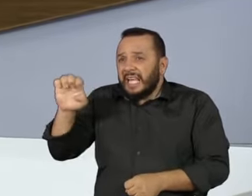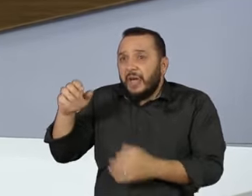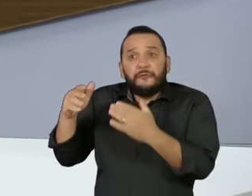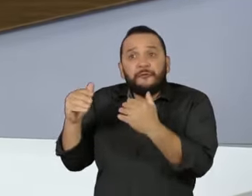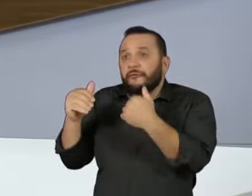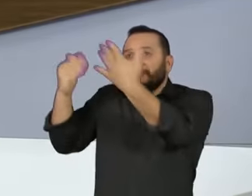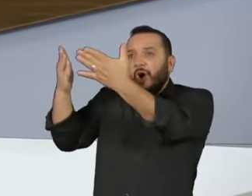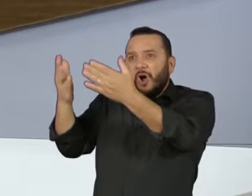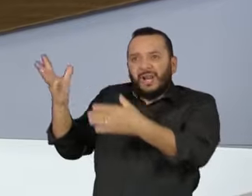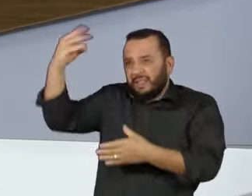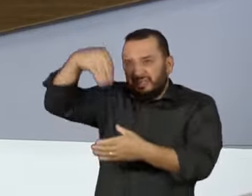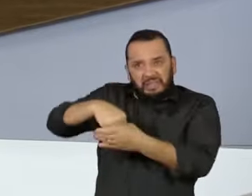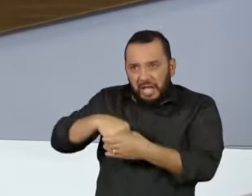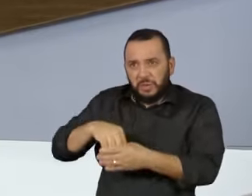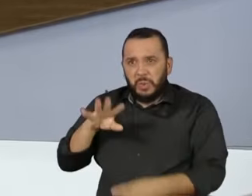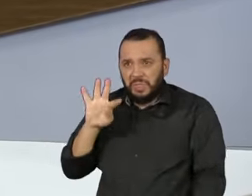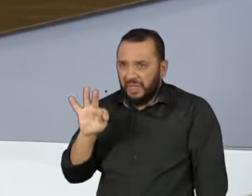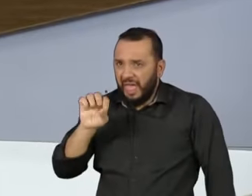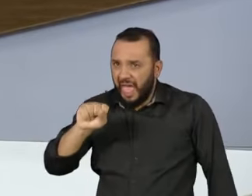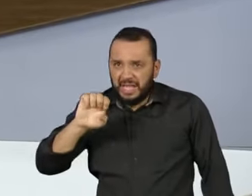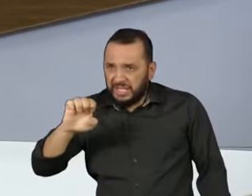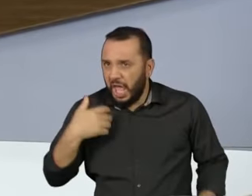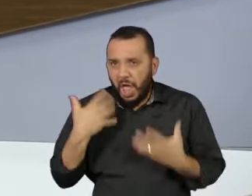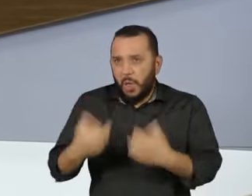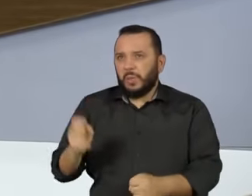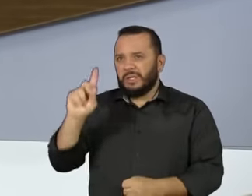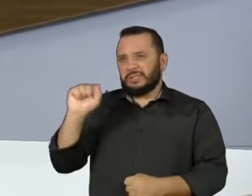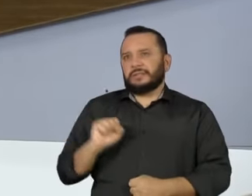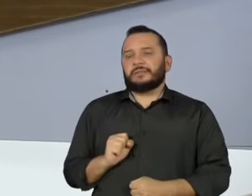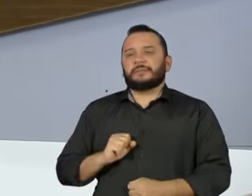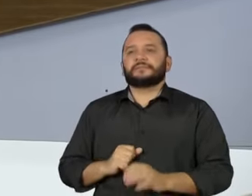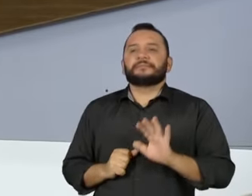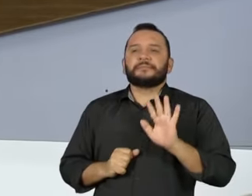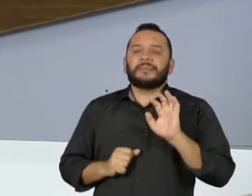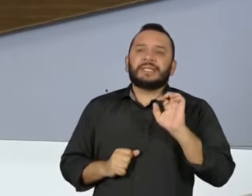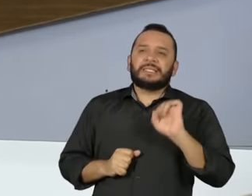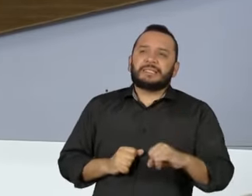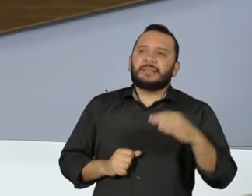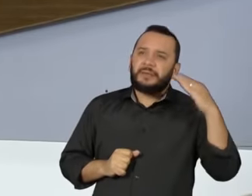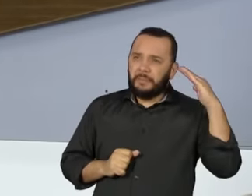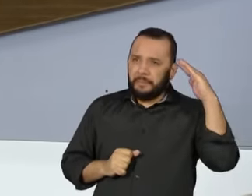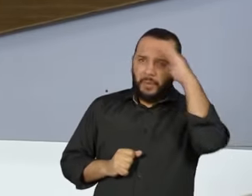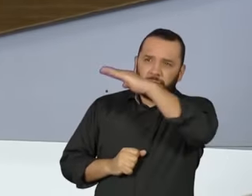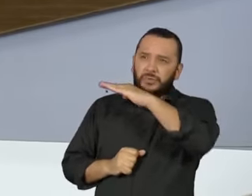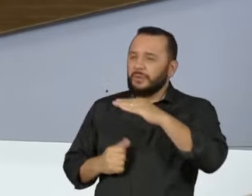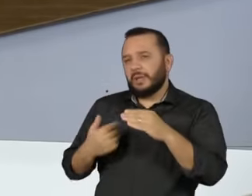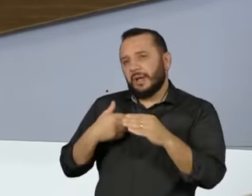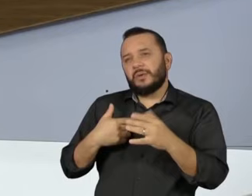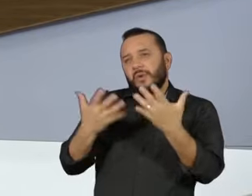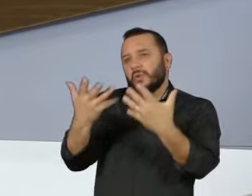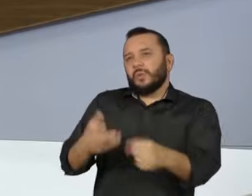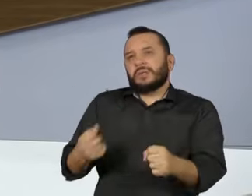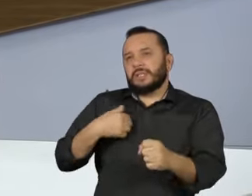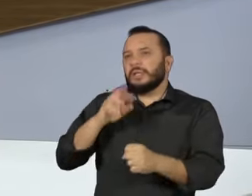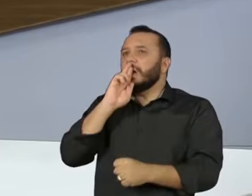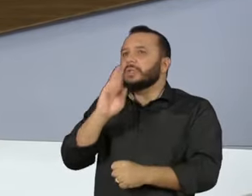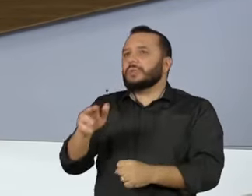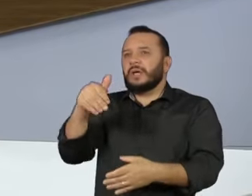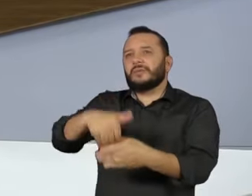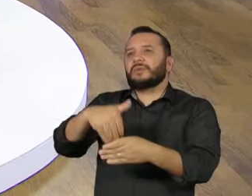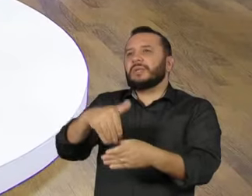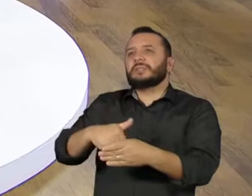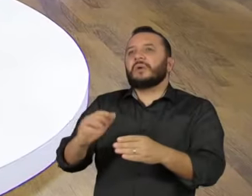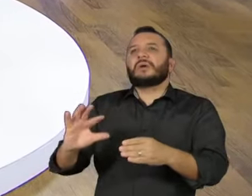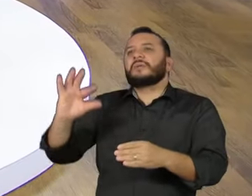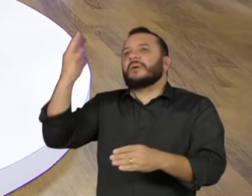isso acontecer, se ele rejeitar o resultado da urna, caso ele perca. Qual é o desdobramento? O que vai acontecer? Olha,